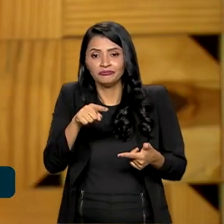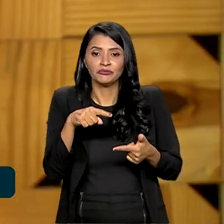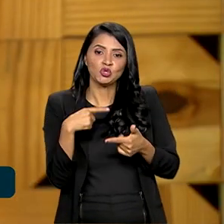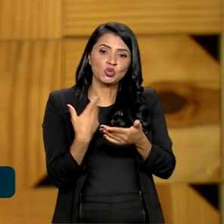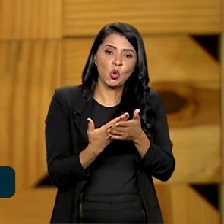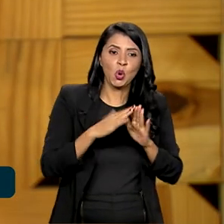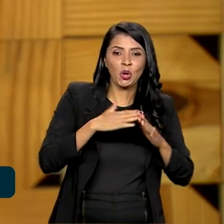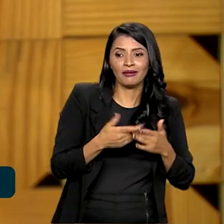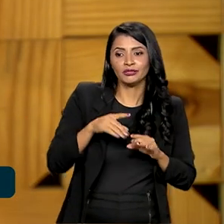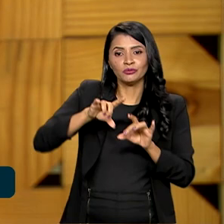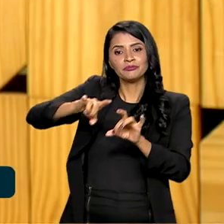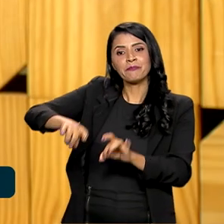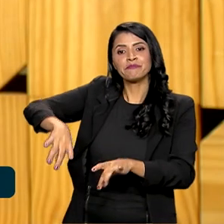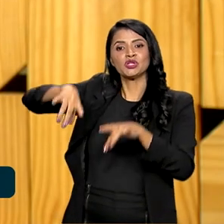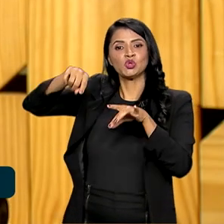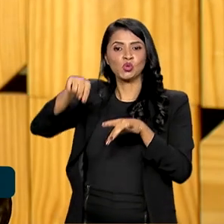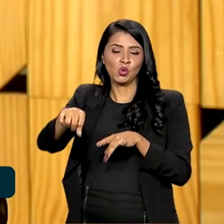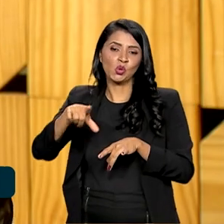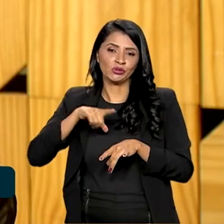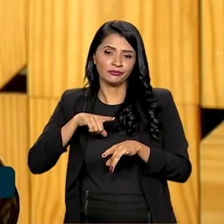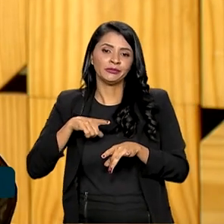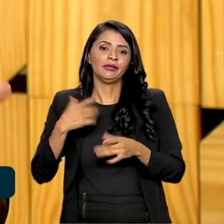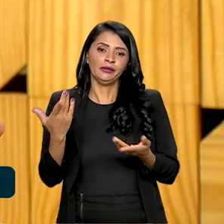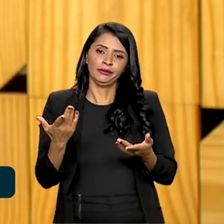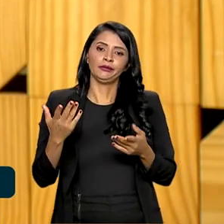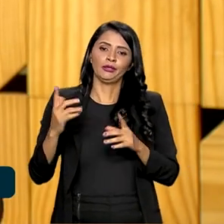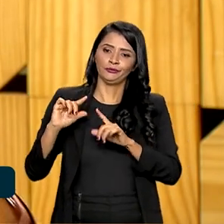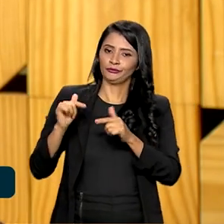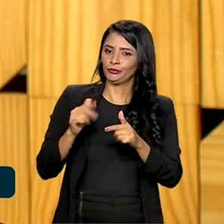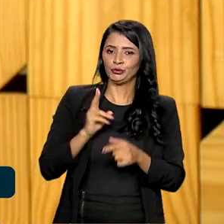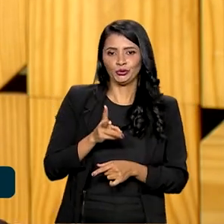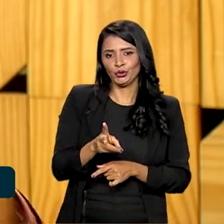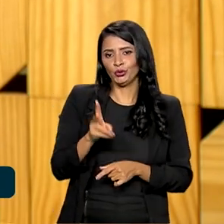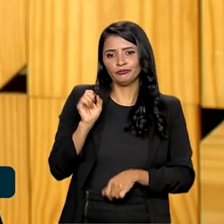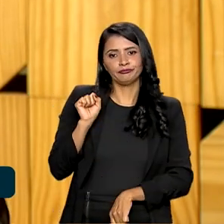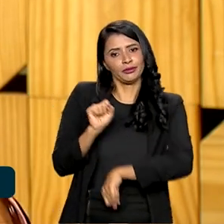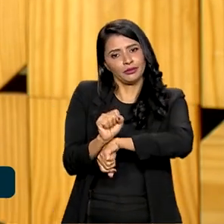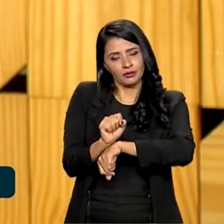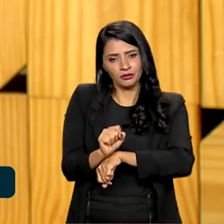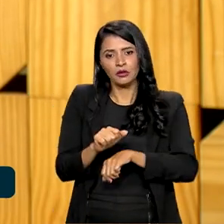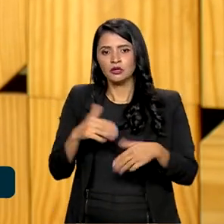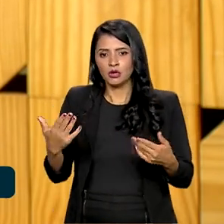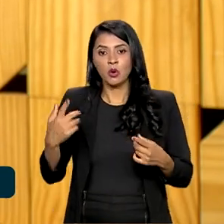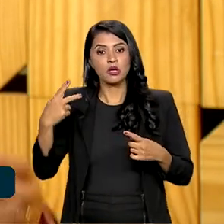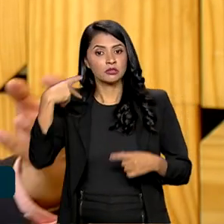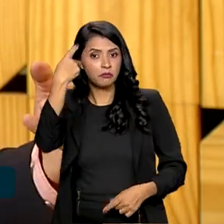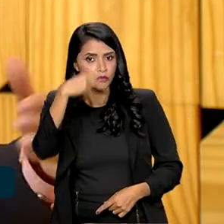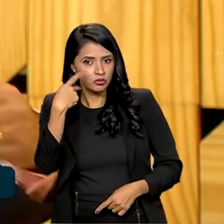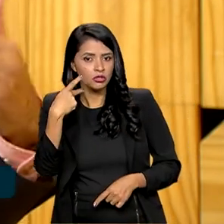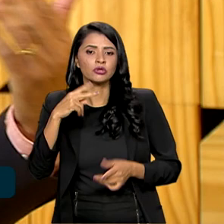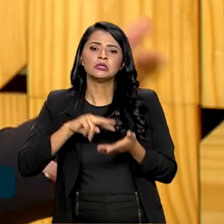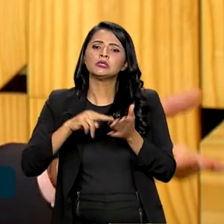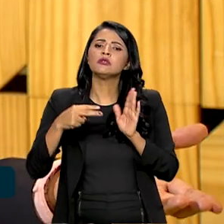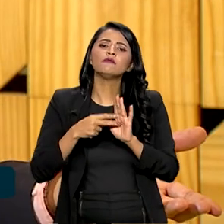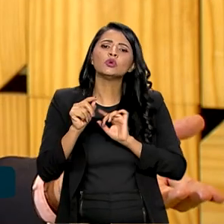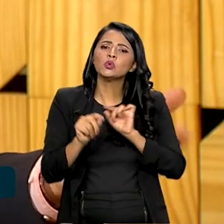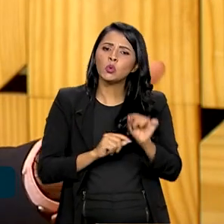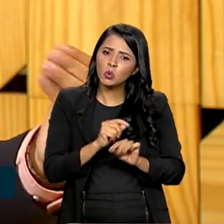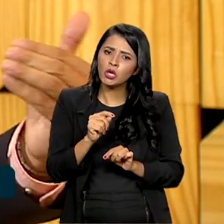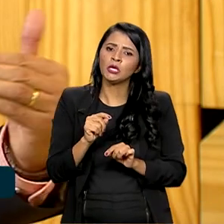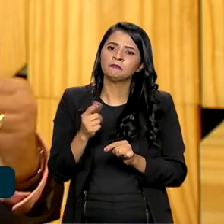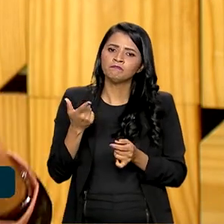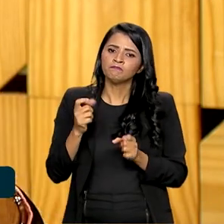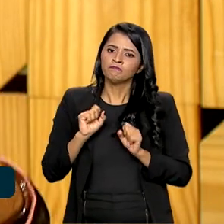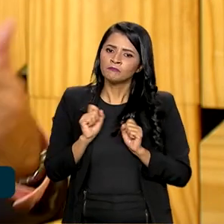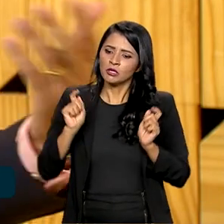abandonam as comunidades e, portanto, a tradição não continua. Então, essa política significa construir condições